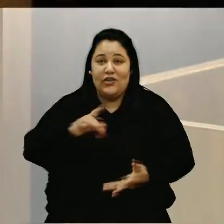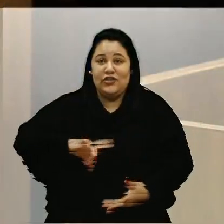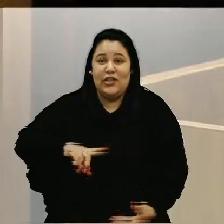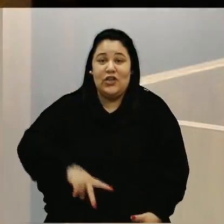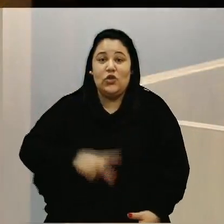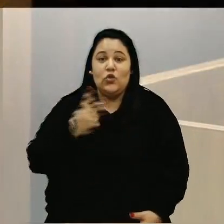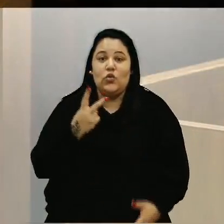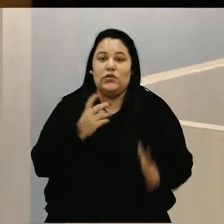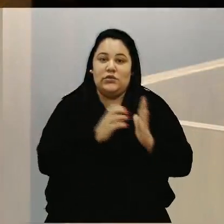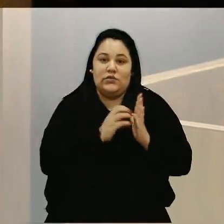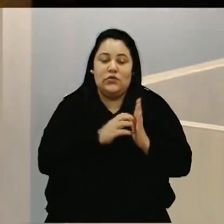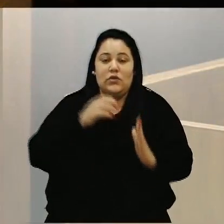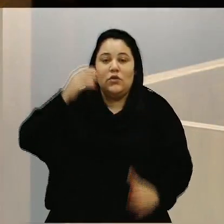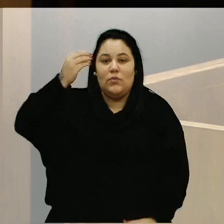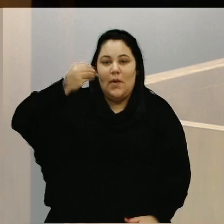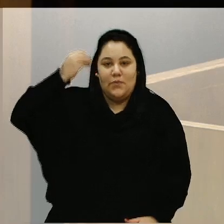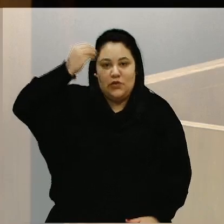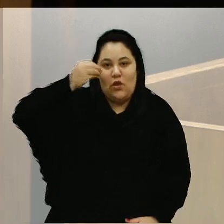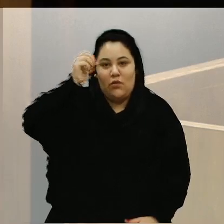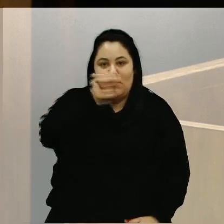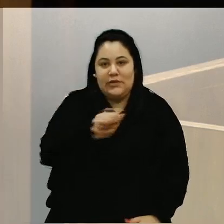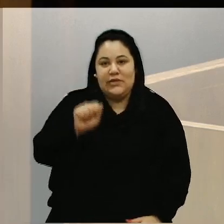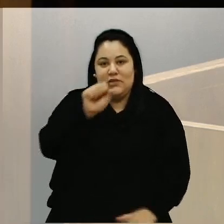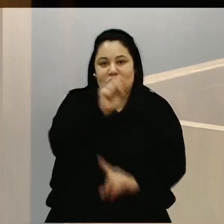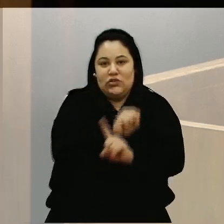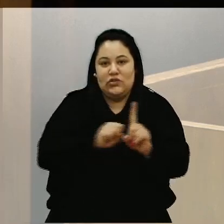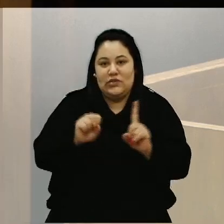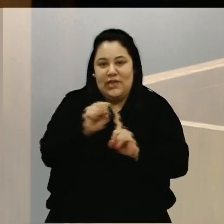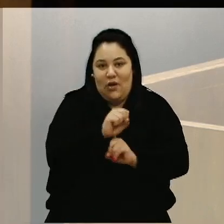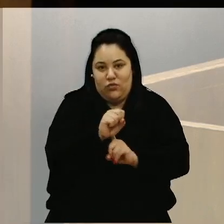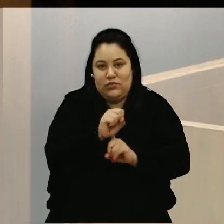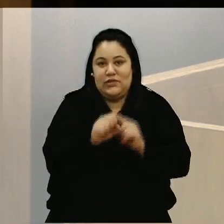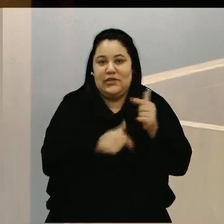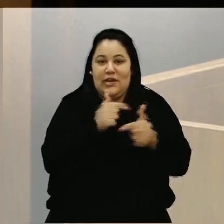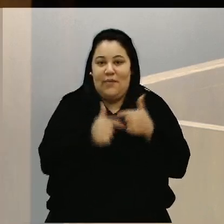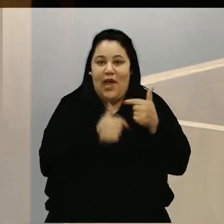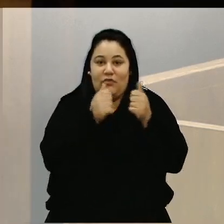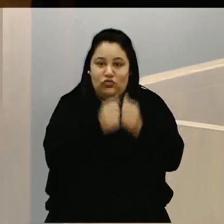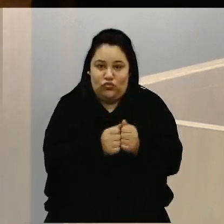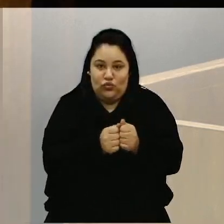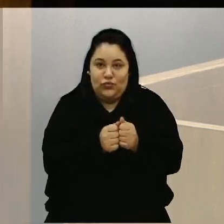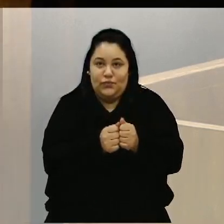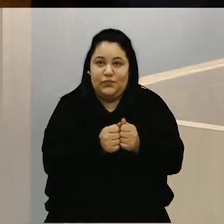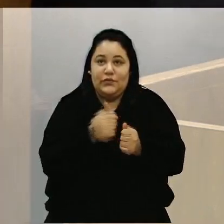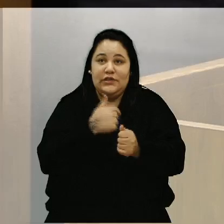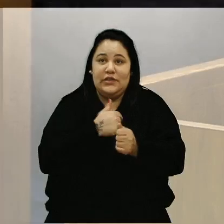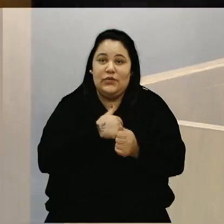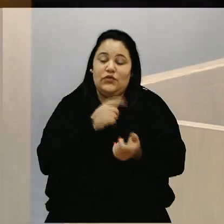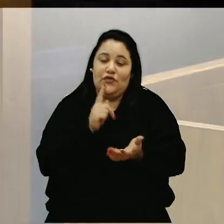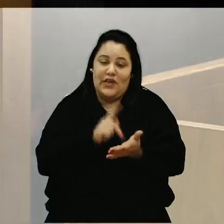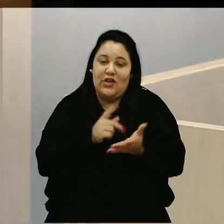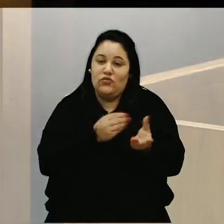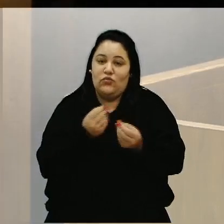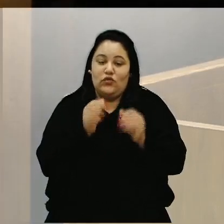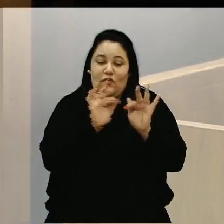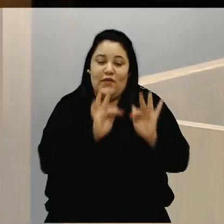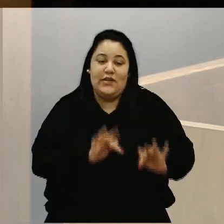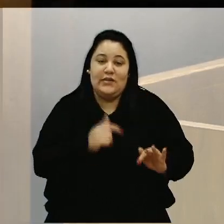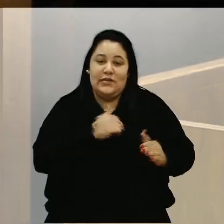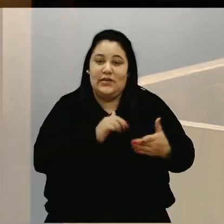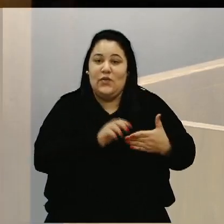uma psicóloga e uma assistente social que trabalham em conjunto. Então, eu fiquei muito feliz com o que eu acompanhei